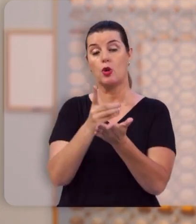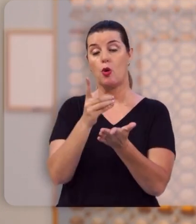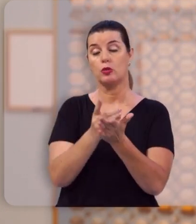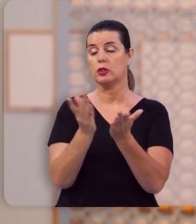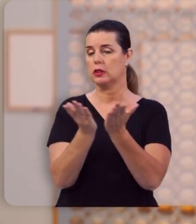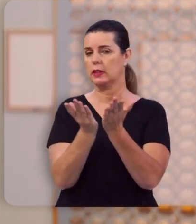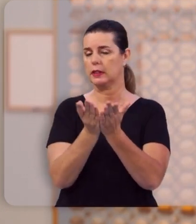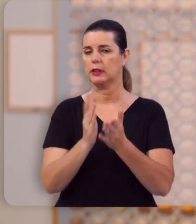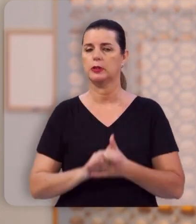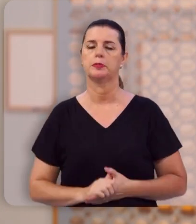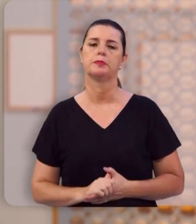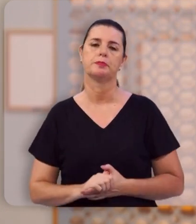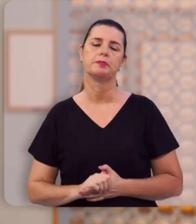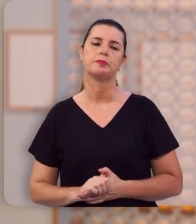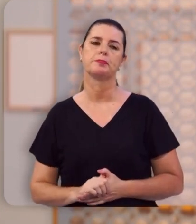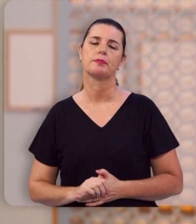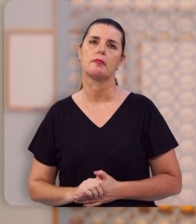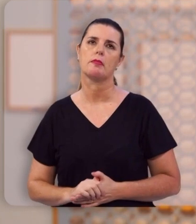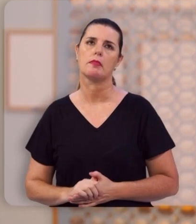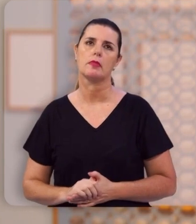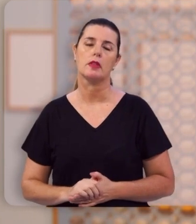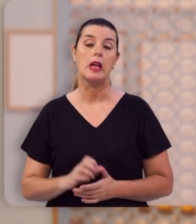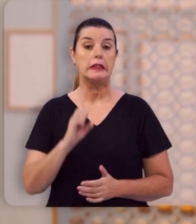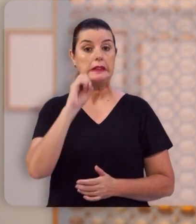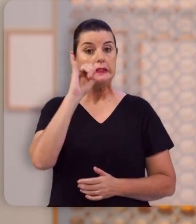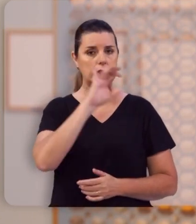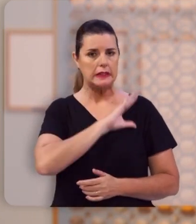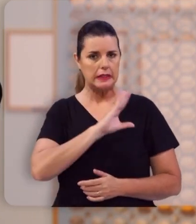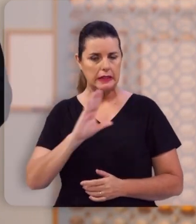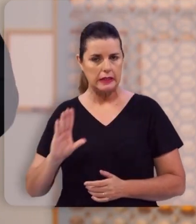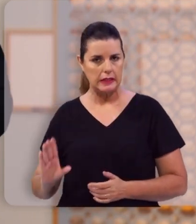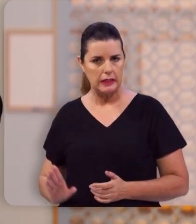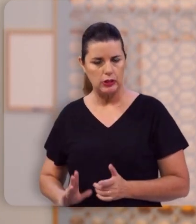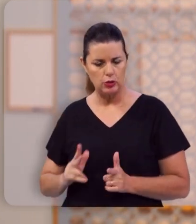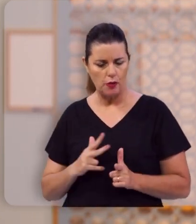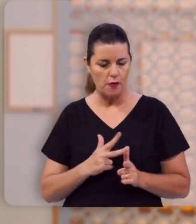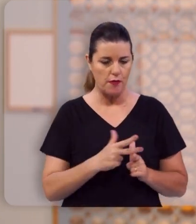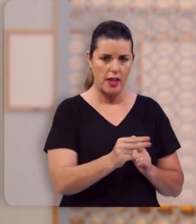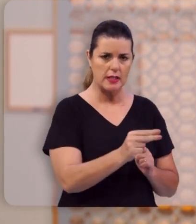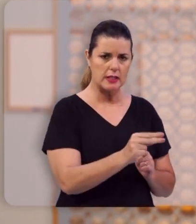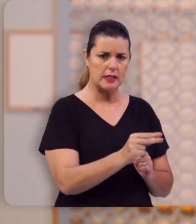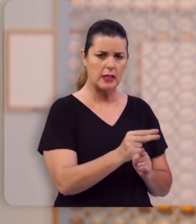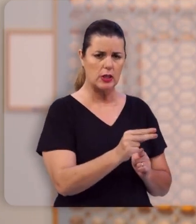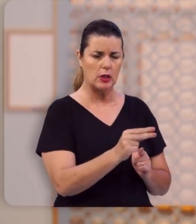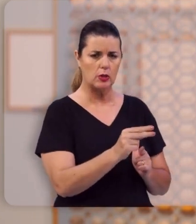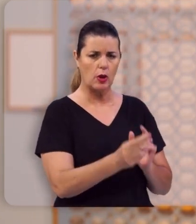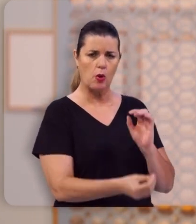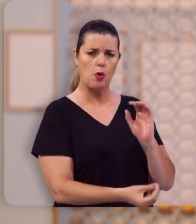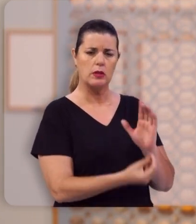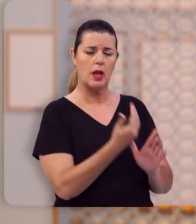cristãs. Se Cristo tivesse sido vencido pela morte,